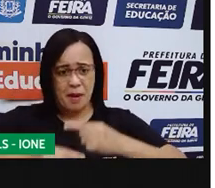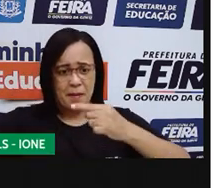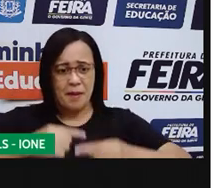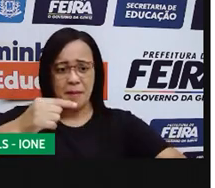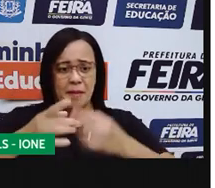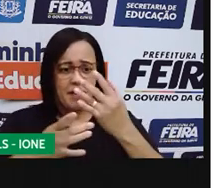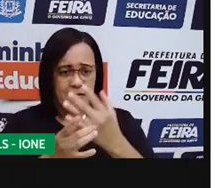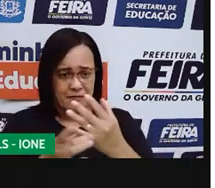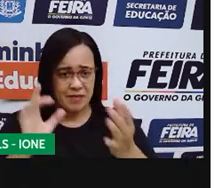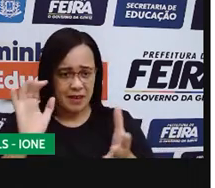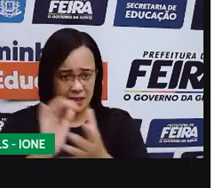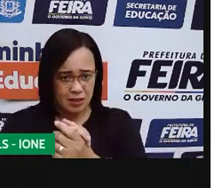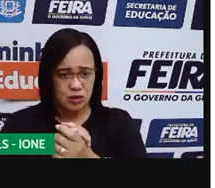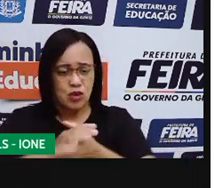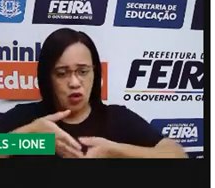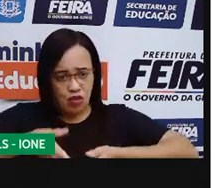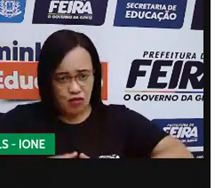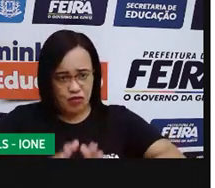filhos.